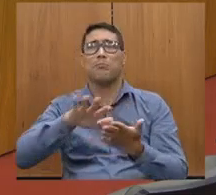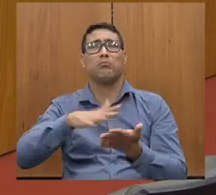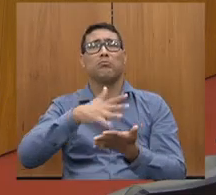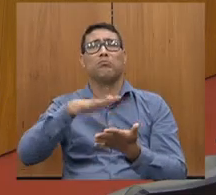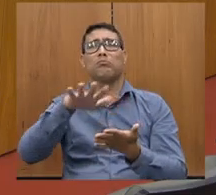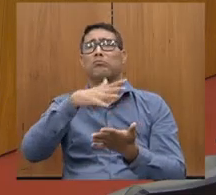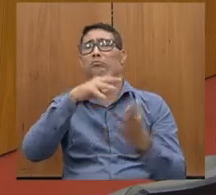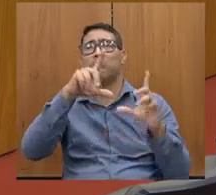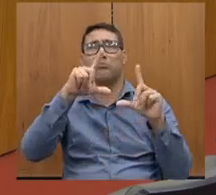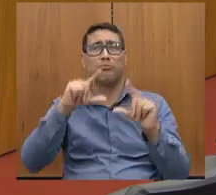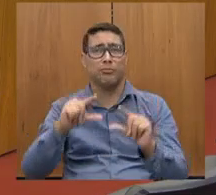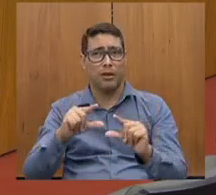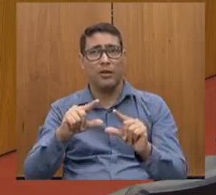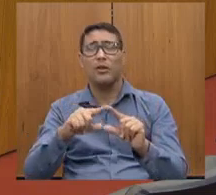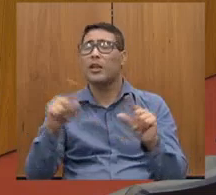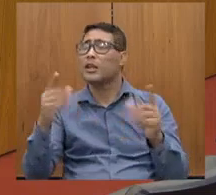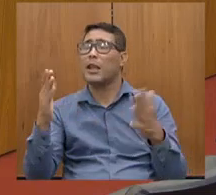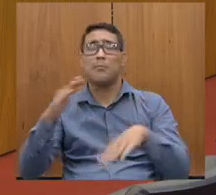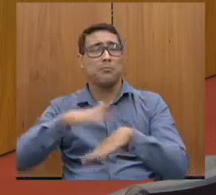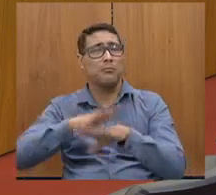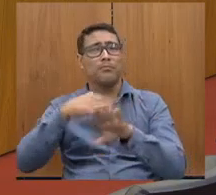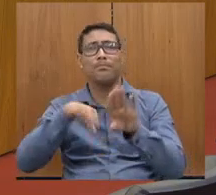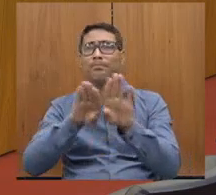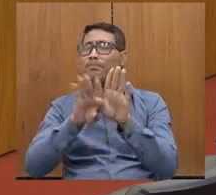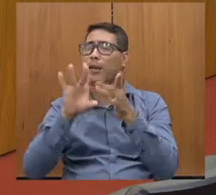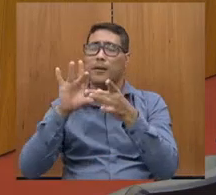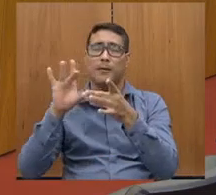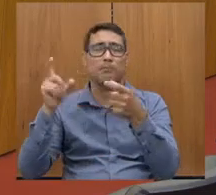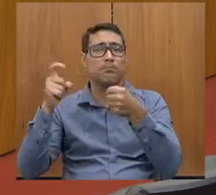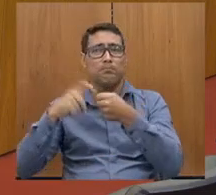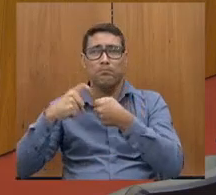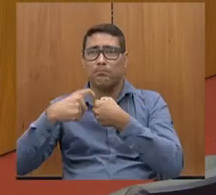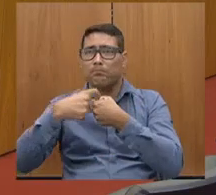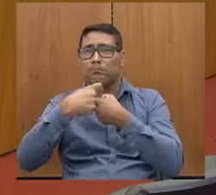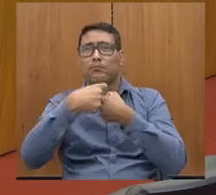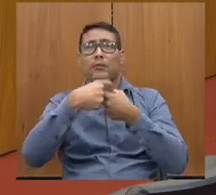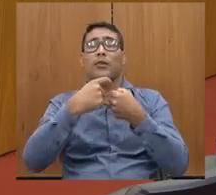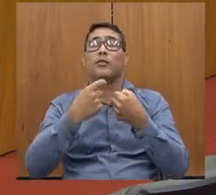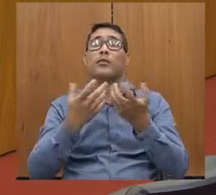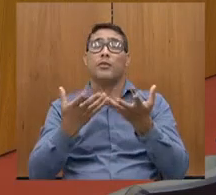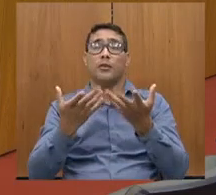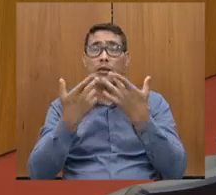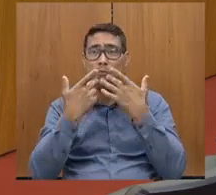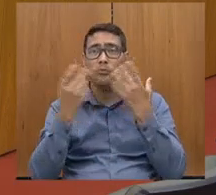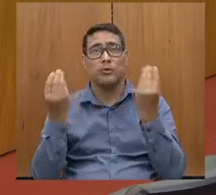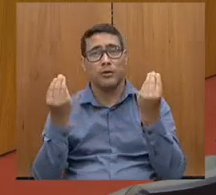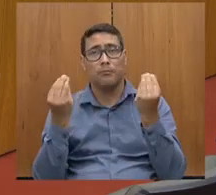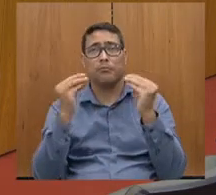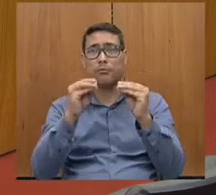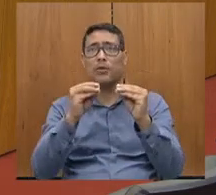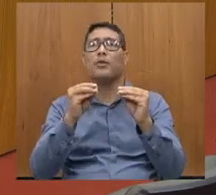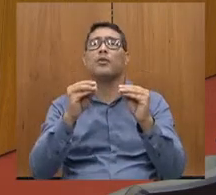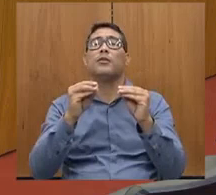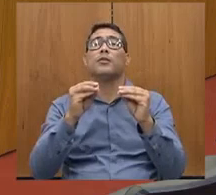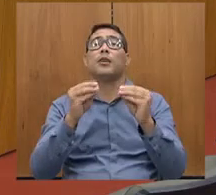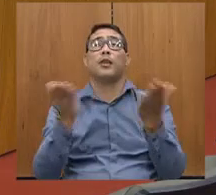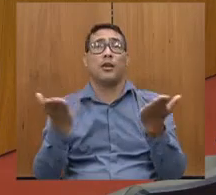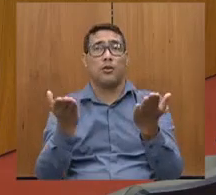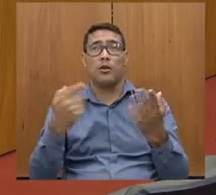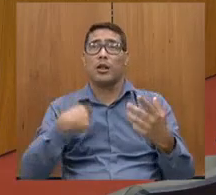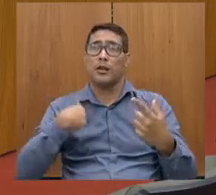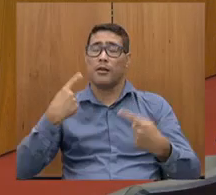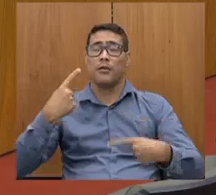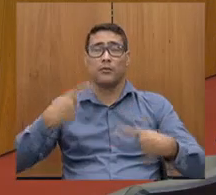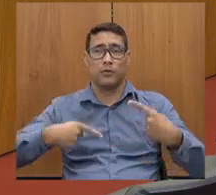e com muito mais parceiros, ou seja, então, gostaríamos muito do que registrasse aí nessas negociações que vai ter agora do novo